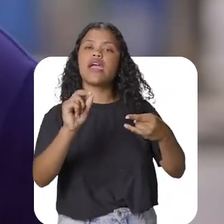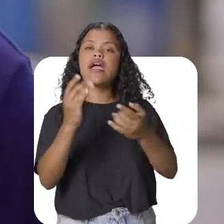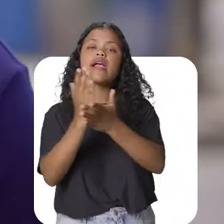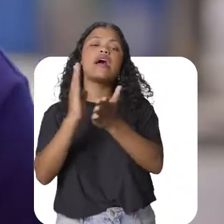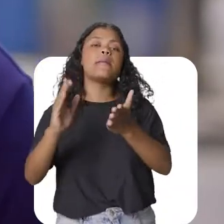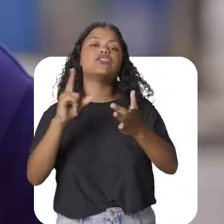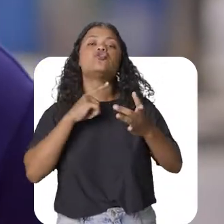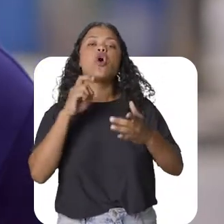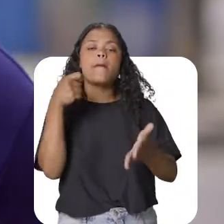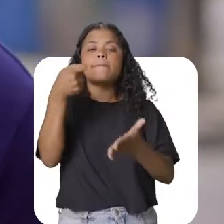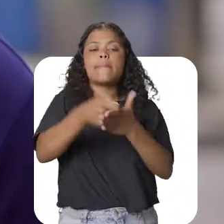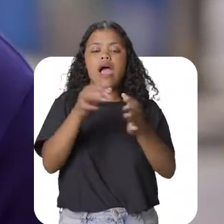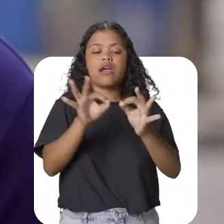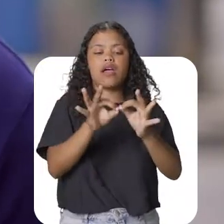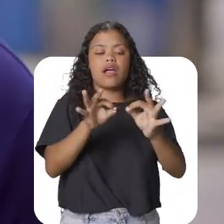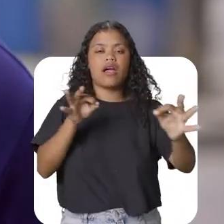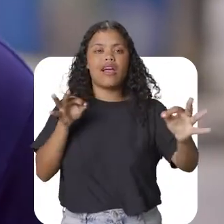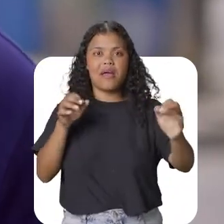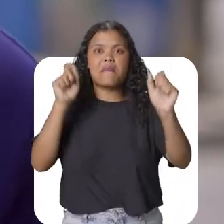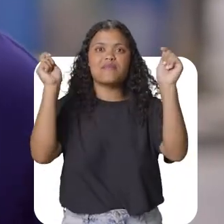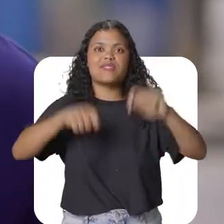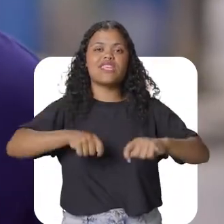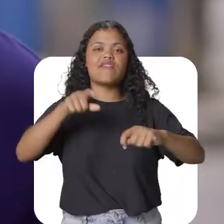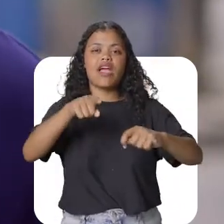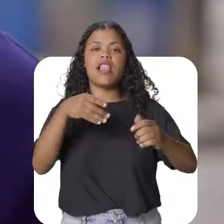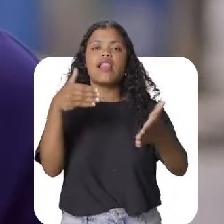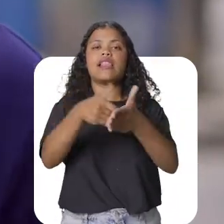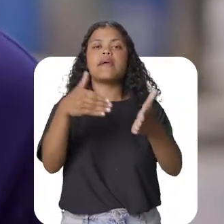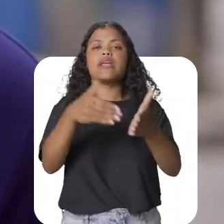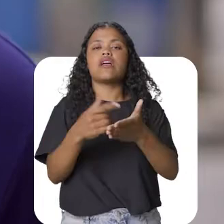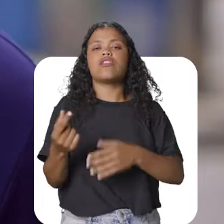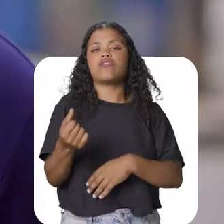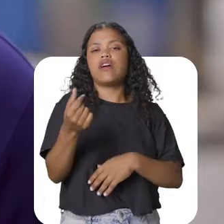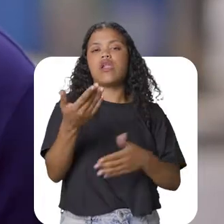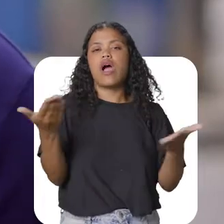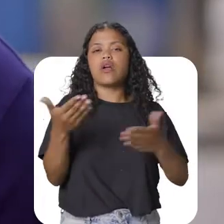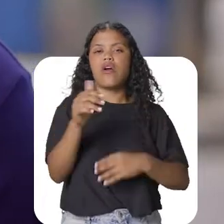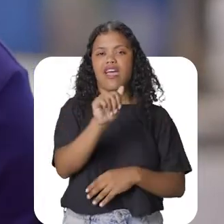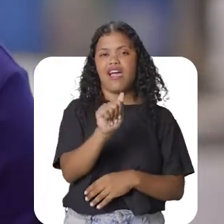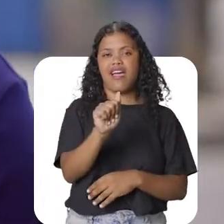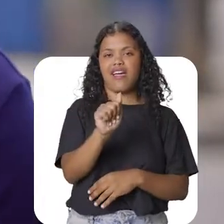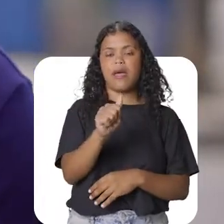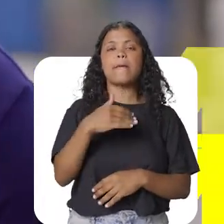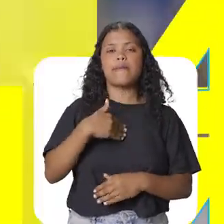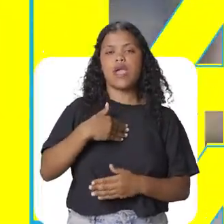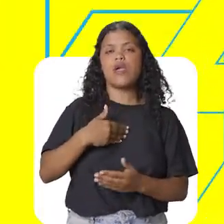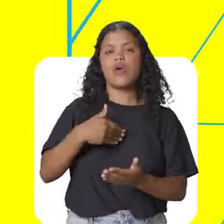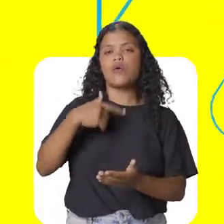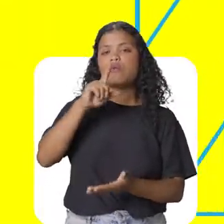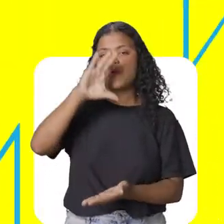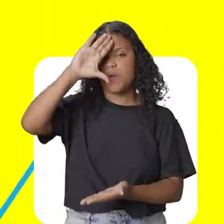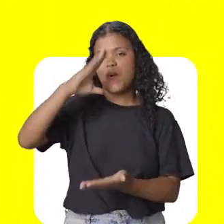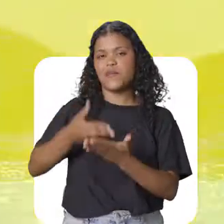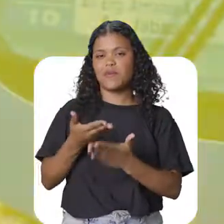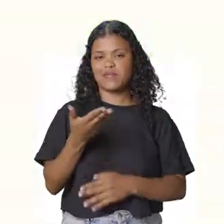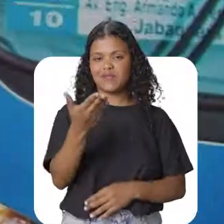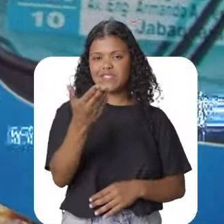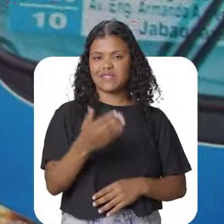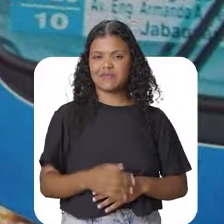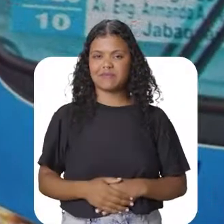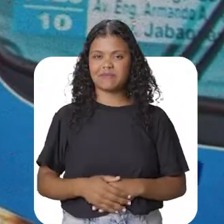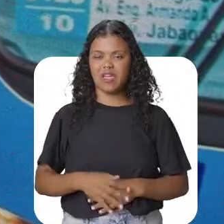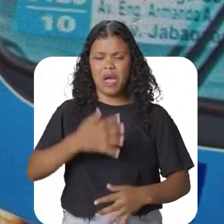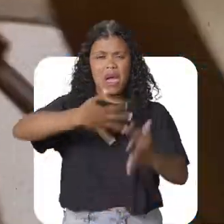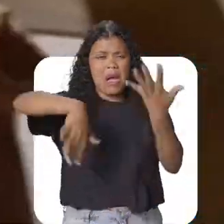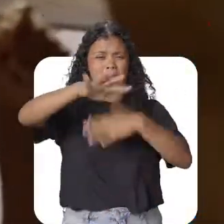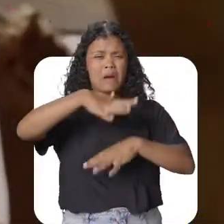paga pela distância que andar, limitando ao valor atual do anel A. Este é o meu compromisso com você. O caos no